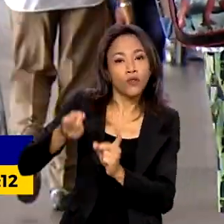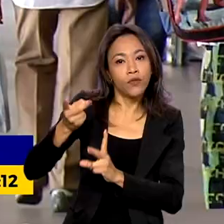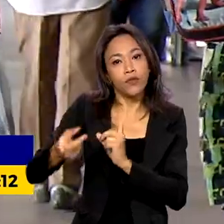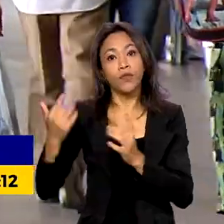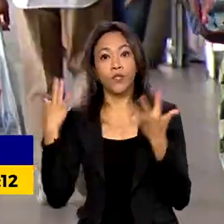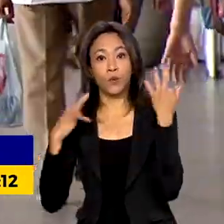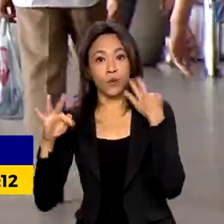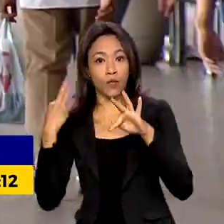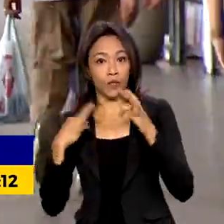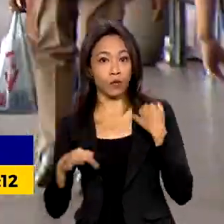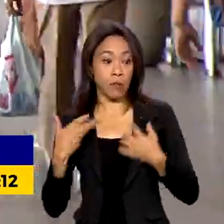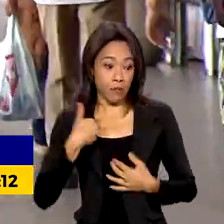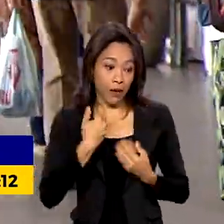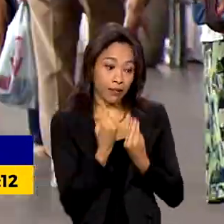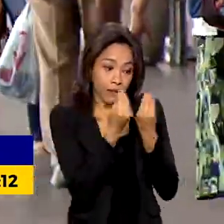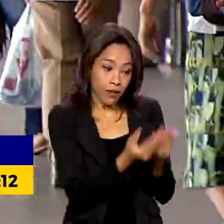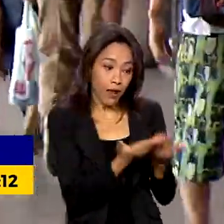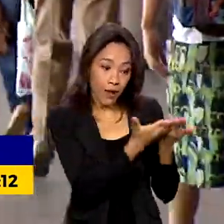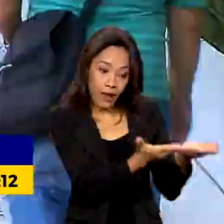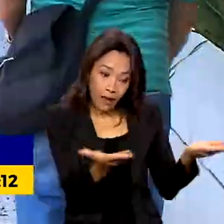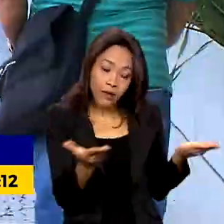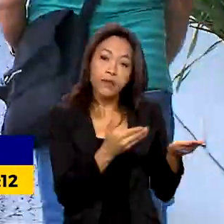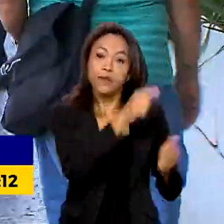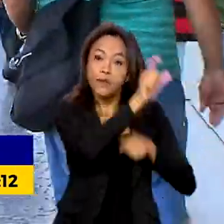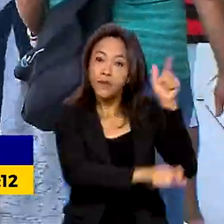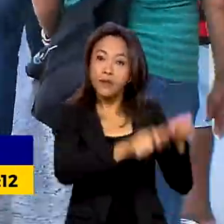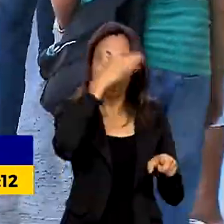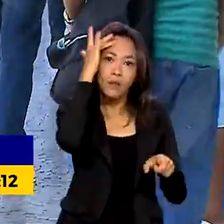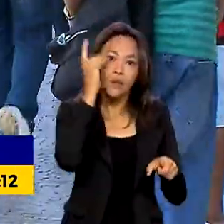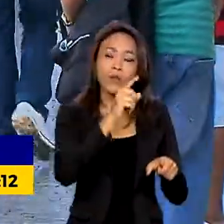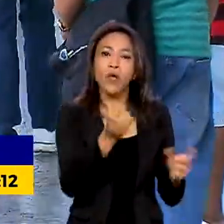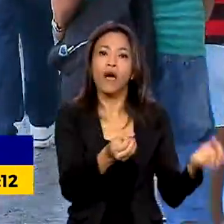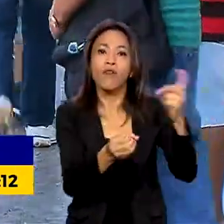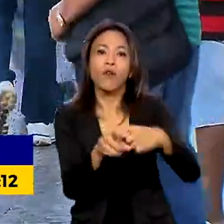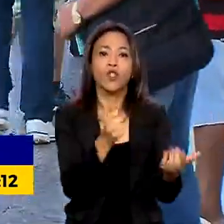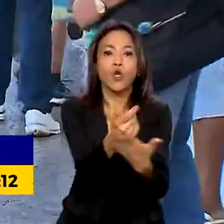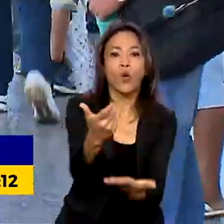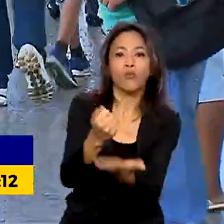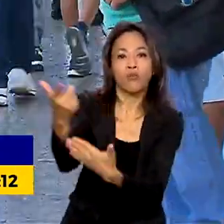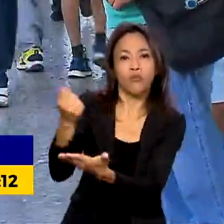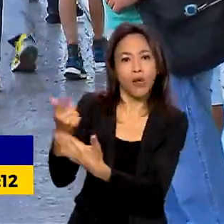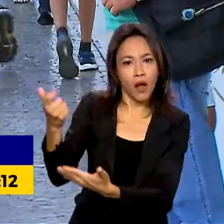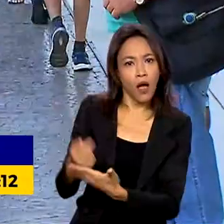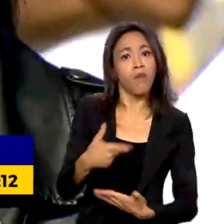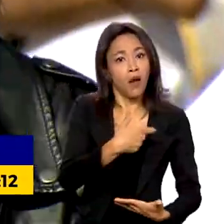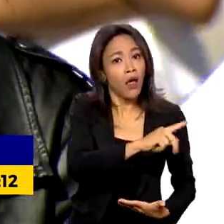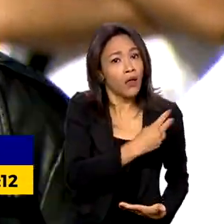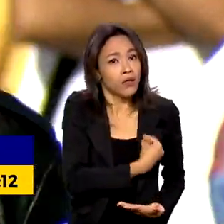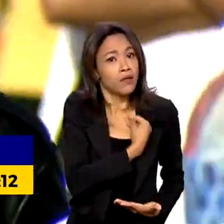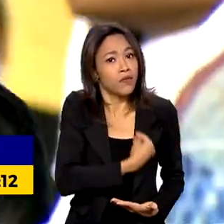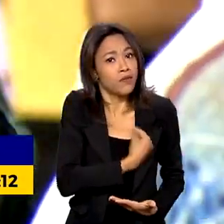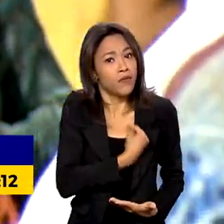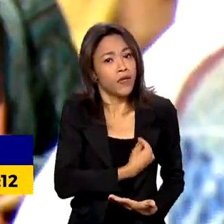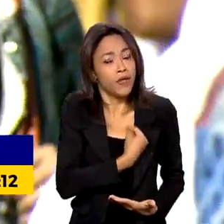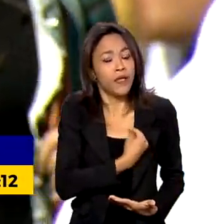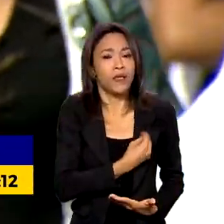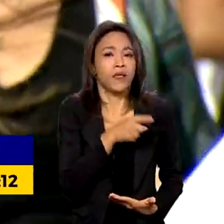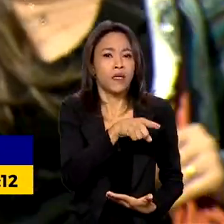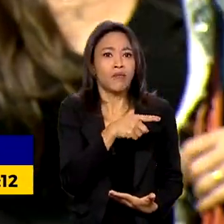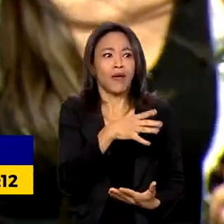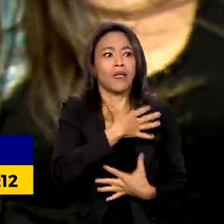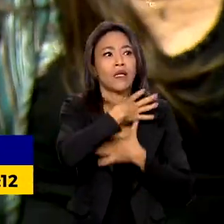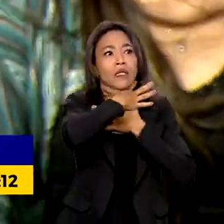devolver a essas pessoas o poder de compra e garantir condições mínimas para a sobrevivência, em caso de